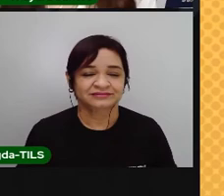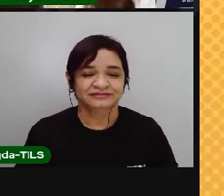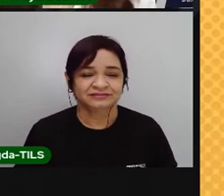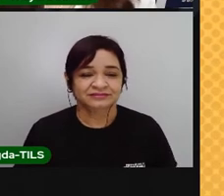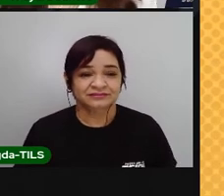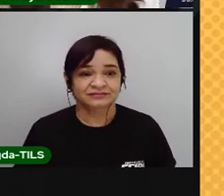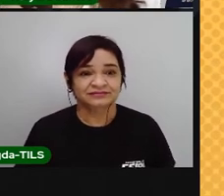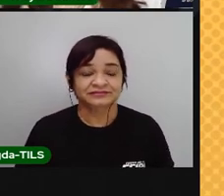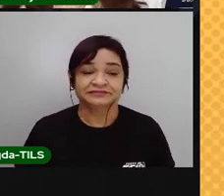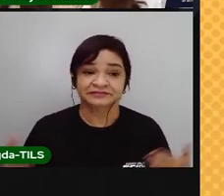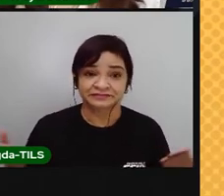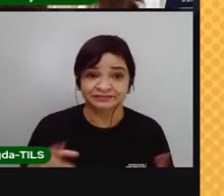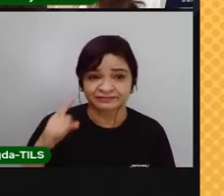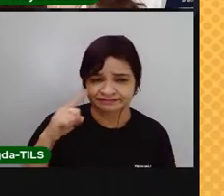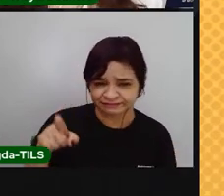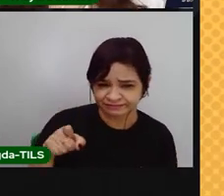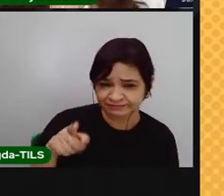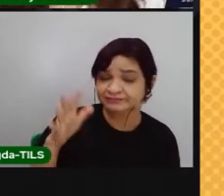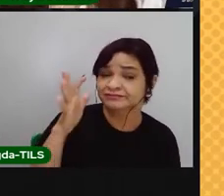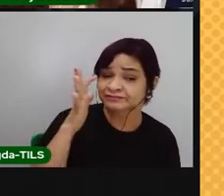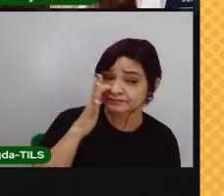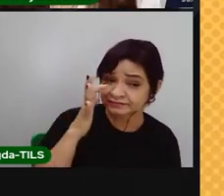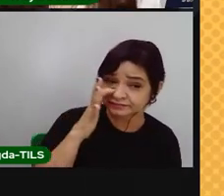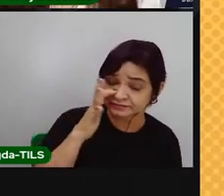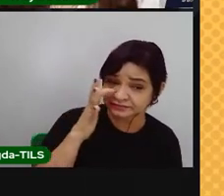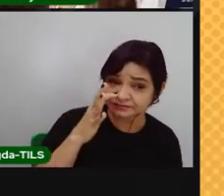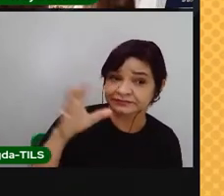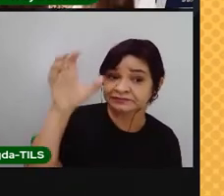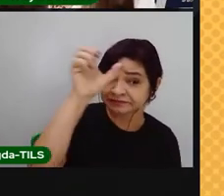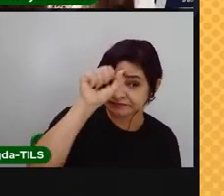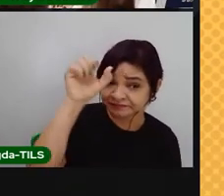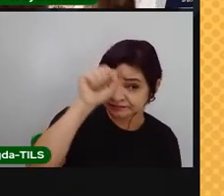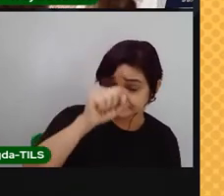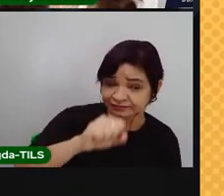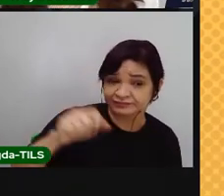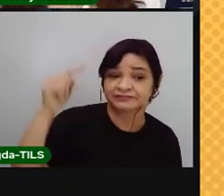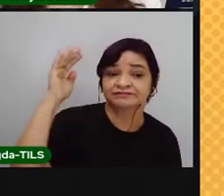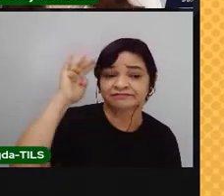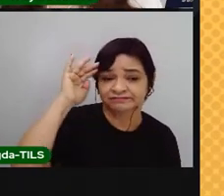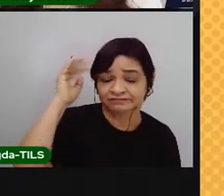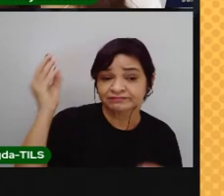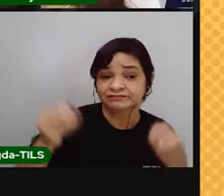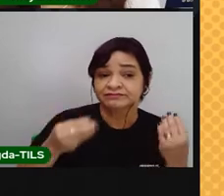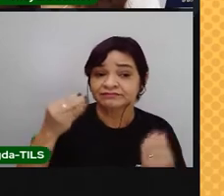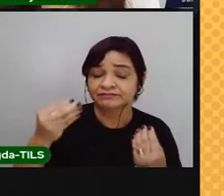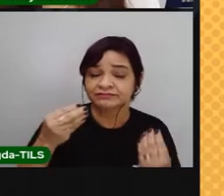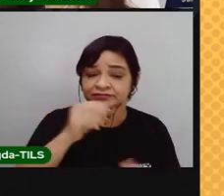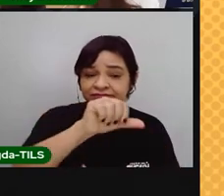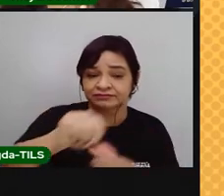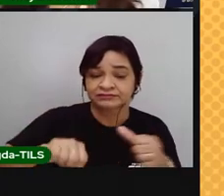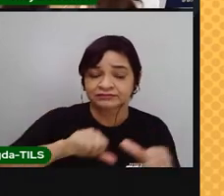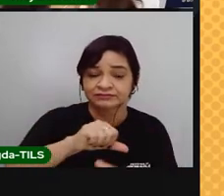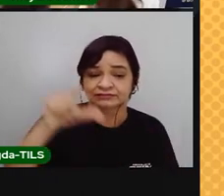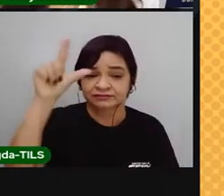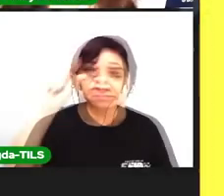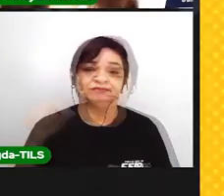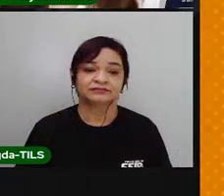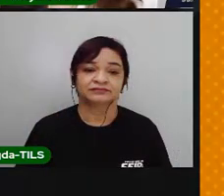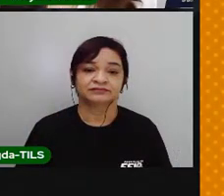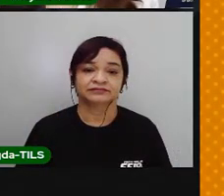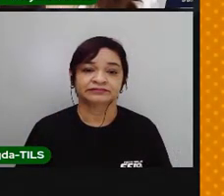Agora eu quero ver se vocês prestaram atenção mesmo, e entenderam como é que ocorrem essas mudanças nas fases da lua.